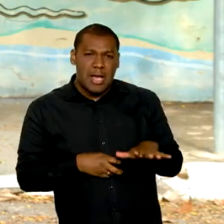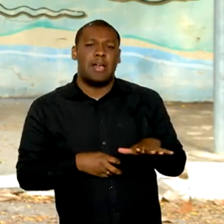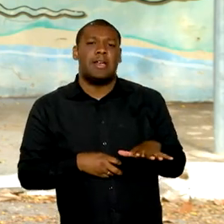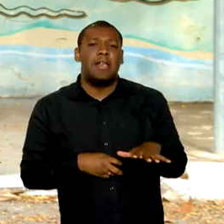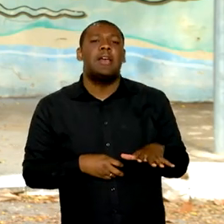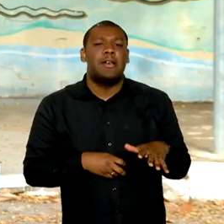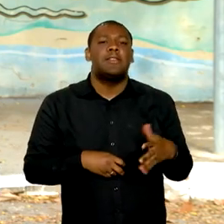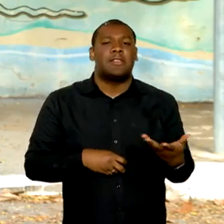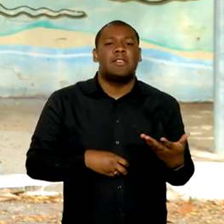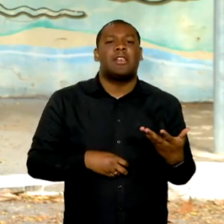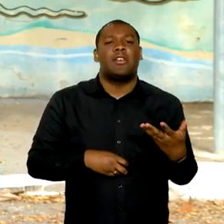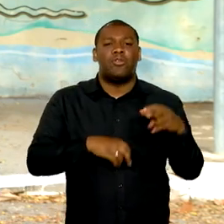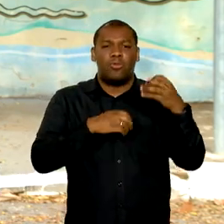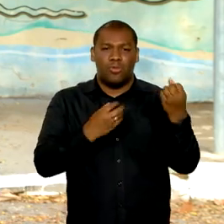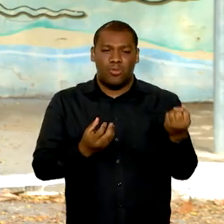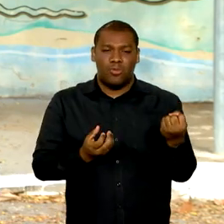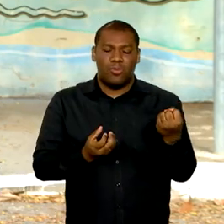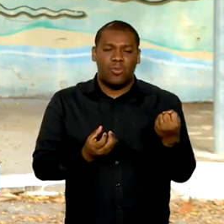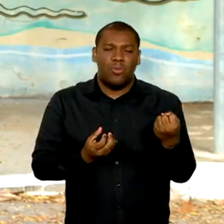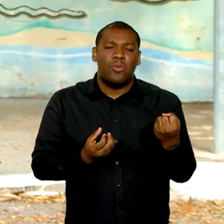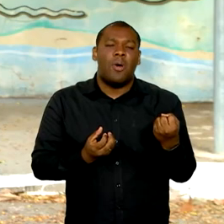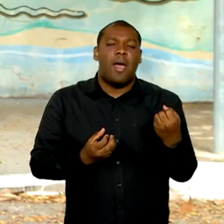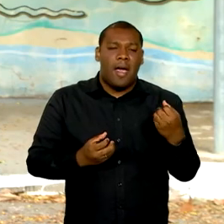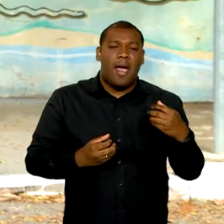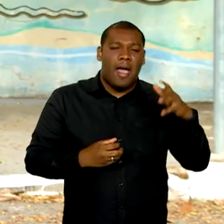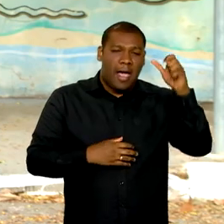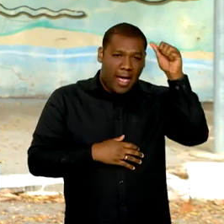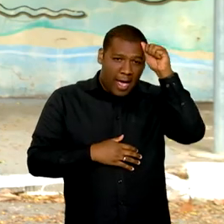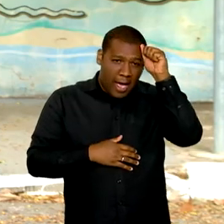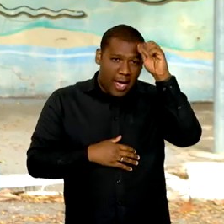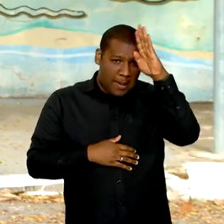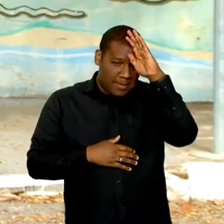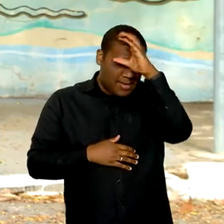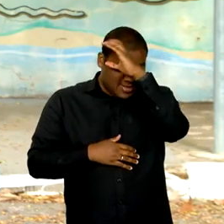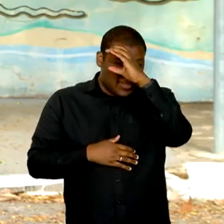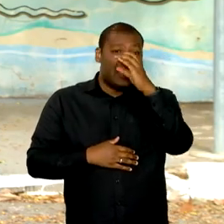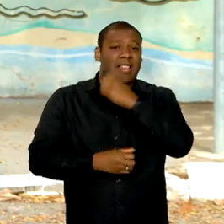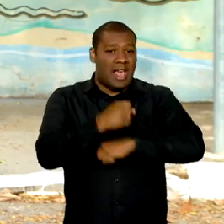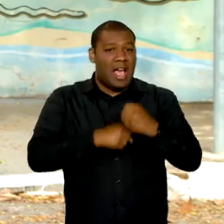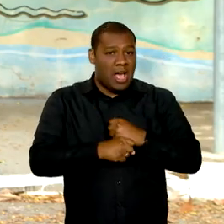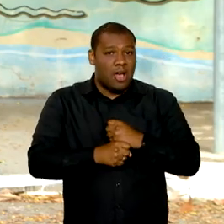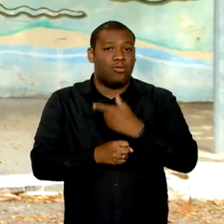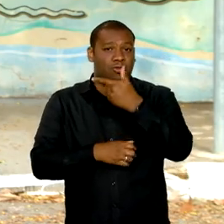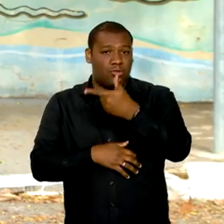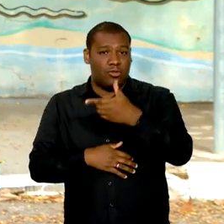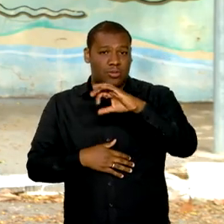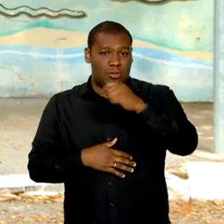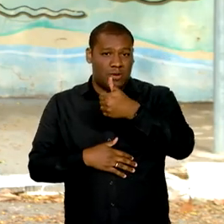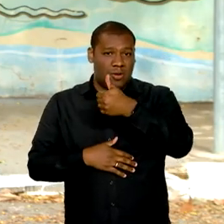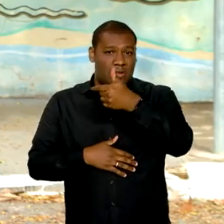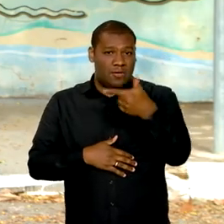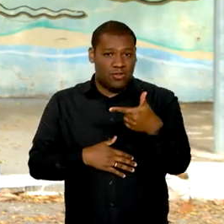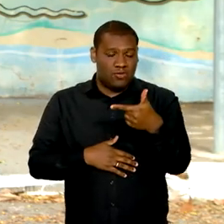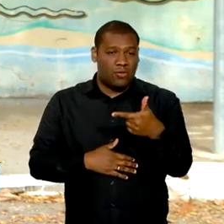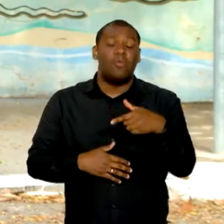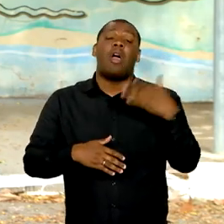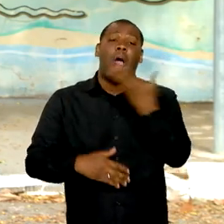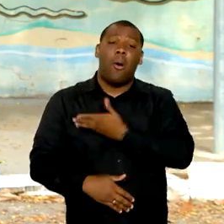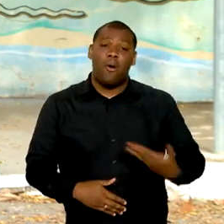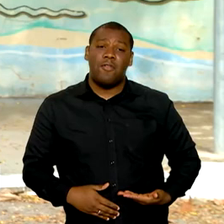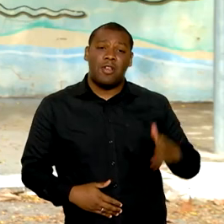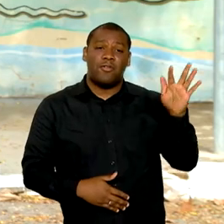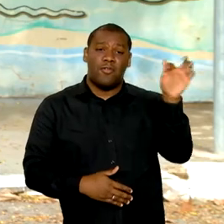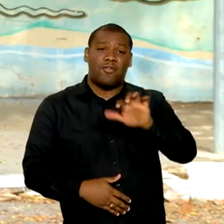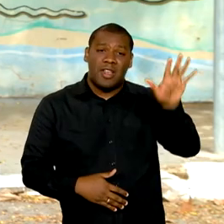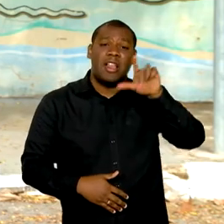fundamental estavam alfabetizadas no país em 2021. E para mudar essa realidade, o governo federal,